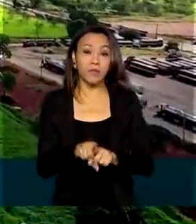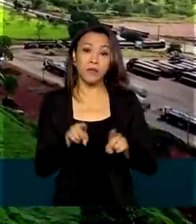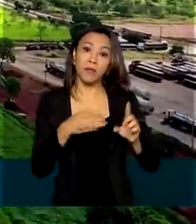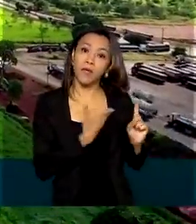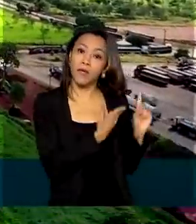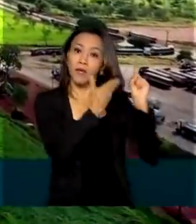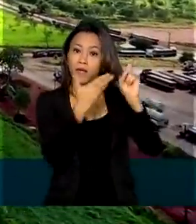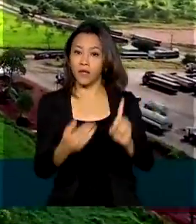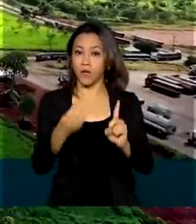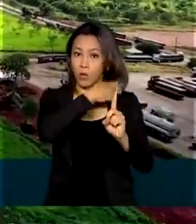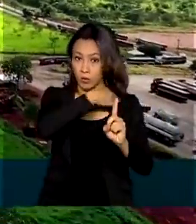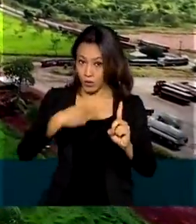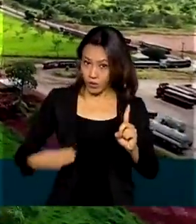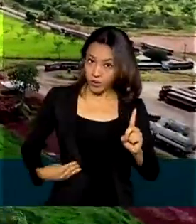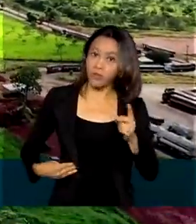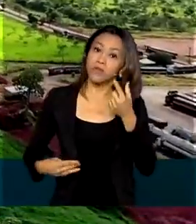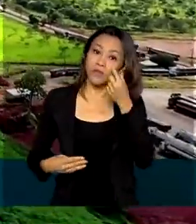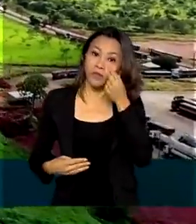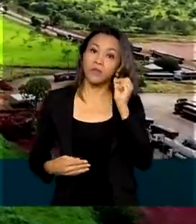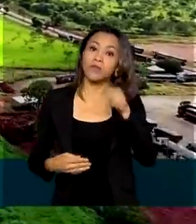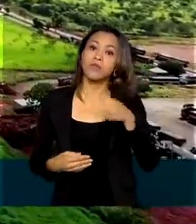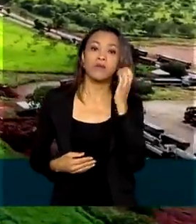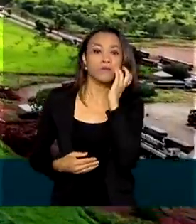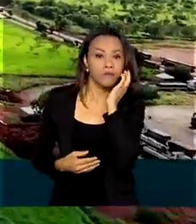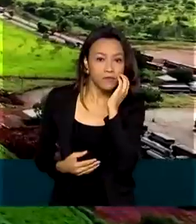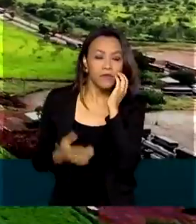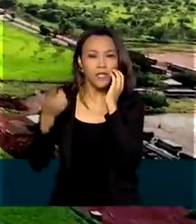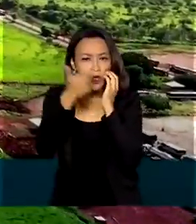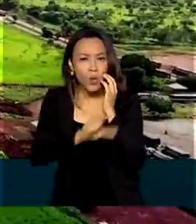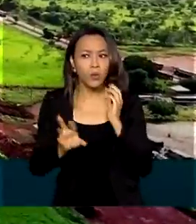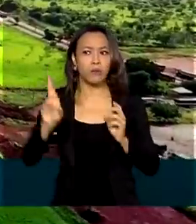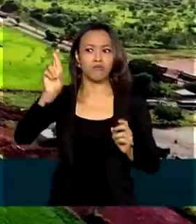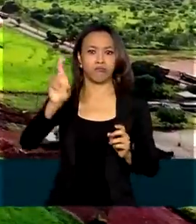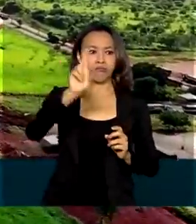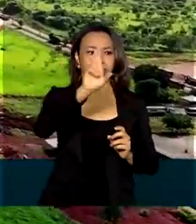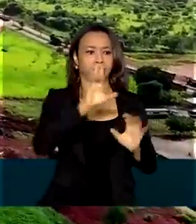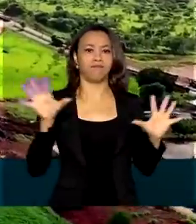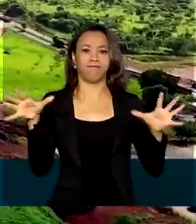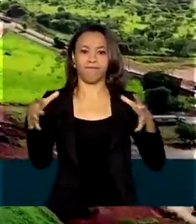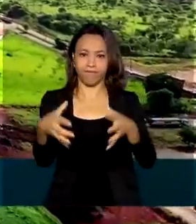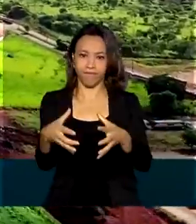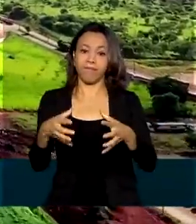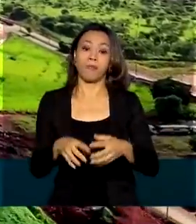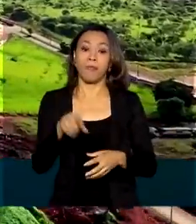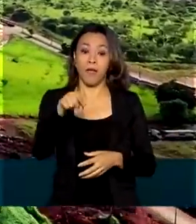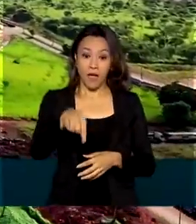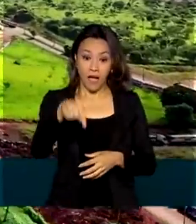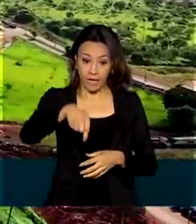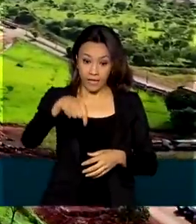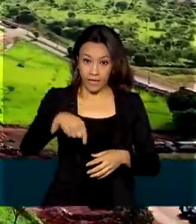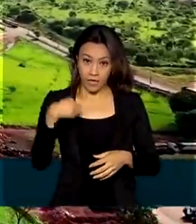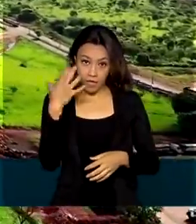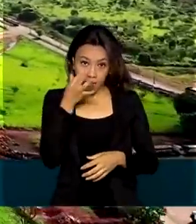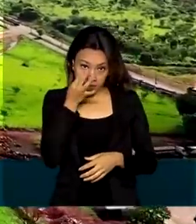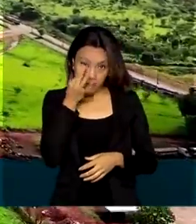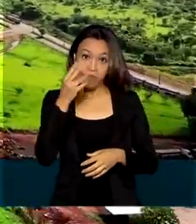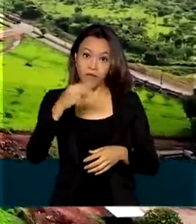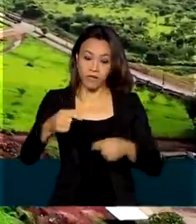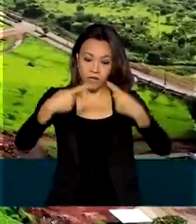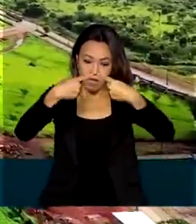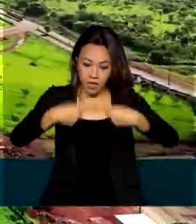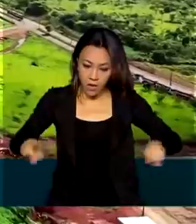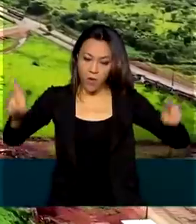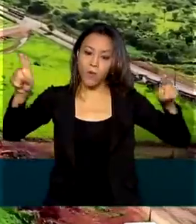Infraestrutura, Tarcísio de Freitas e outras autoridades. Também será inaugurado este terminal aqui onde nós estamos, o